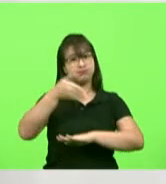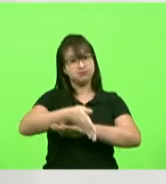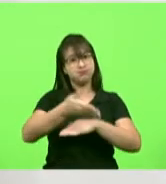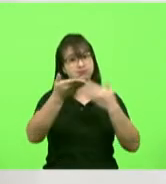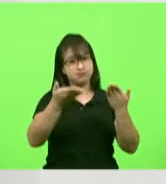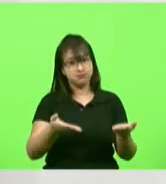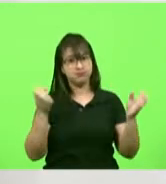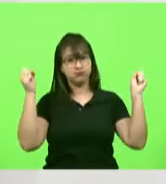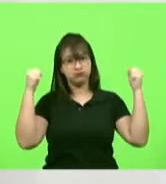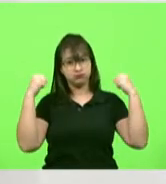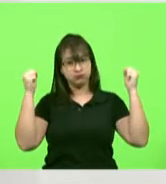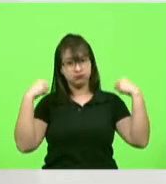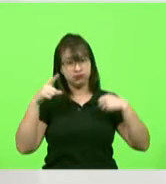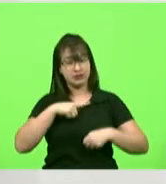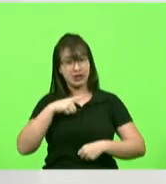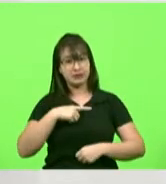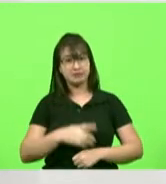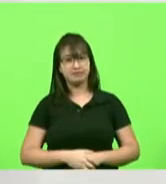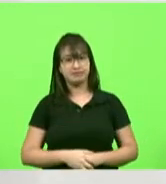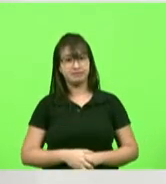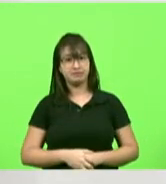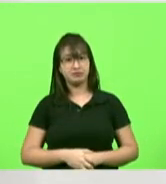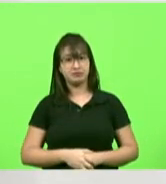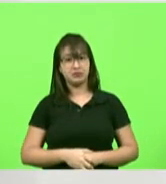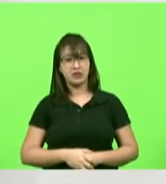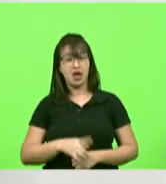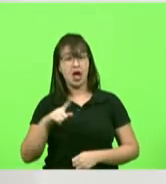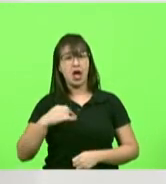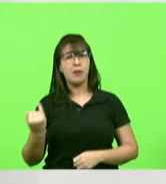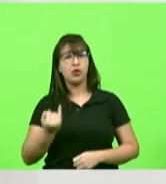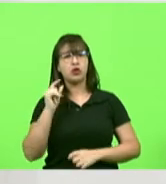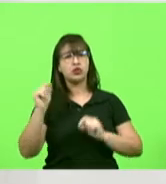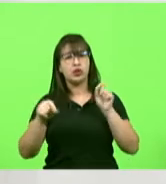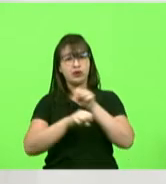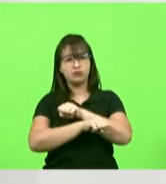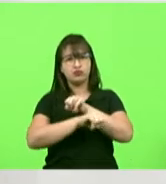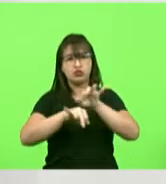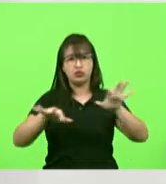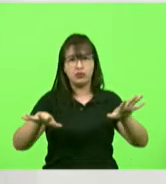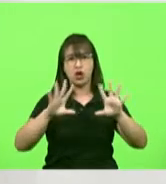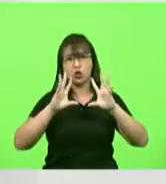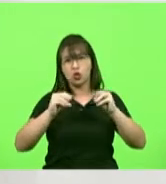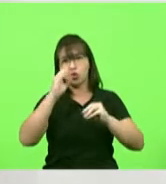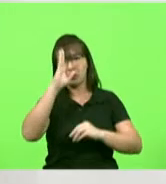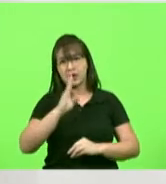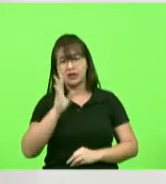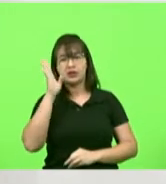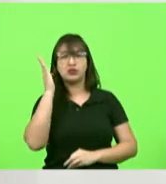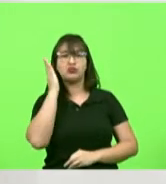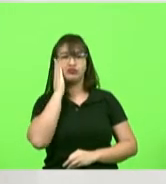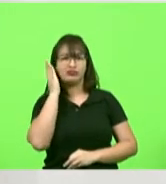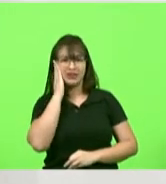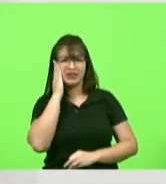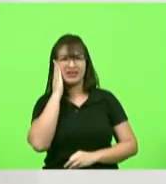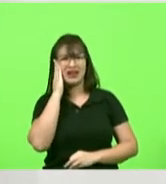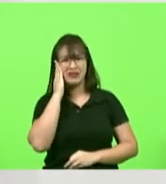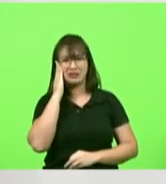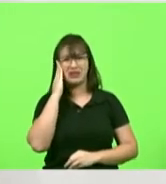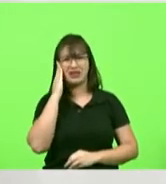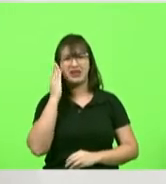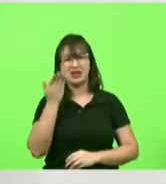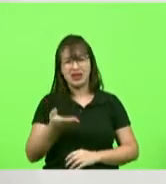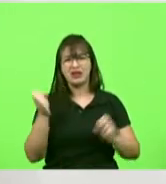queira Deus que isso reverbere por todo o país e outras pessoas deixem essa condição de negacionista e assumam